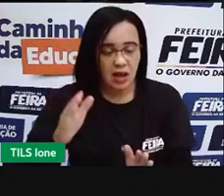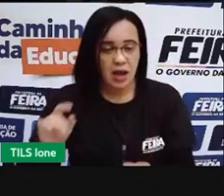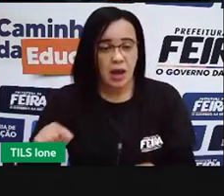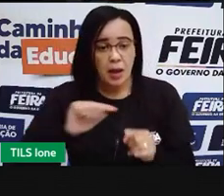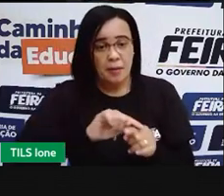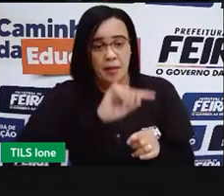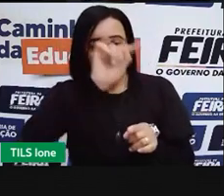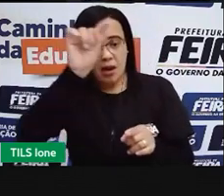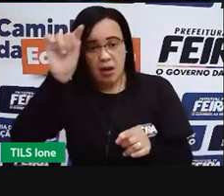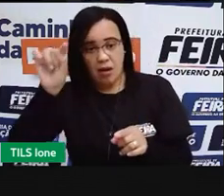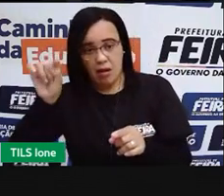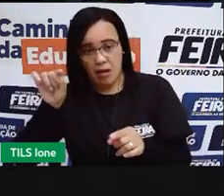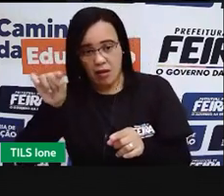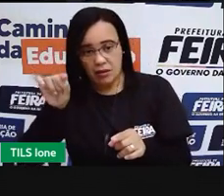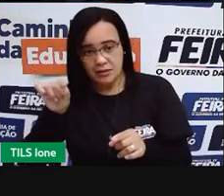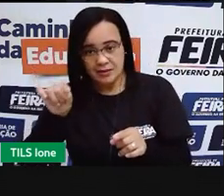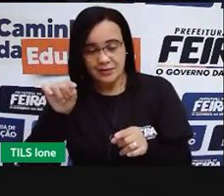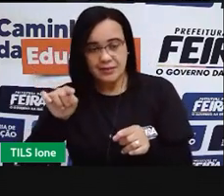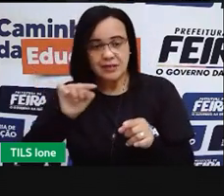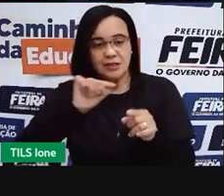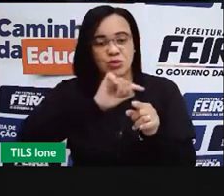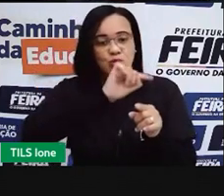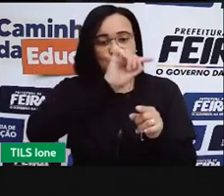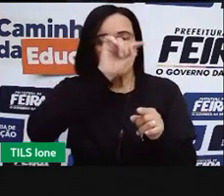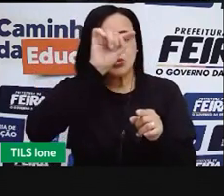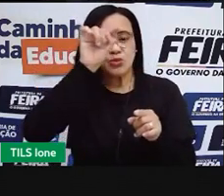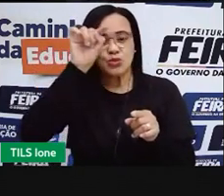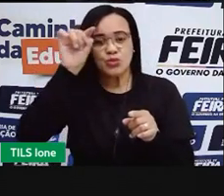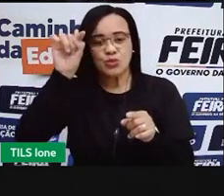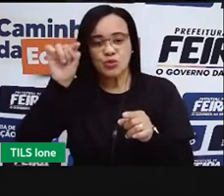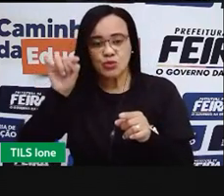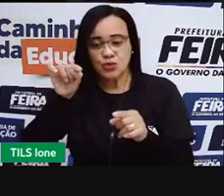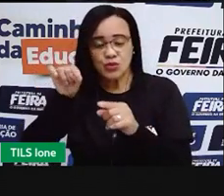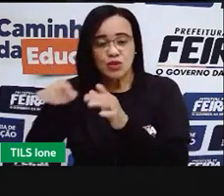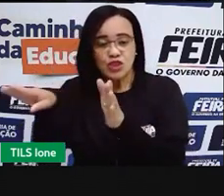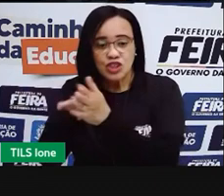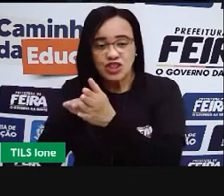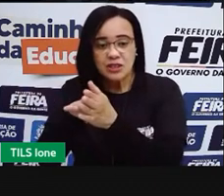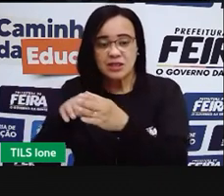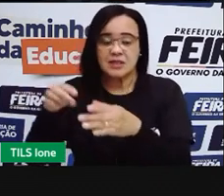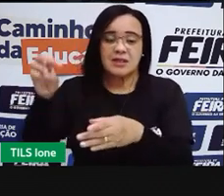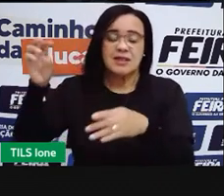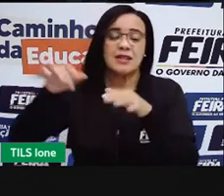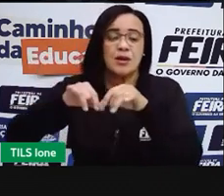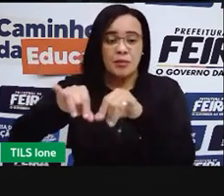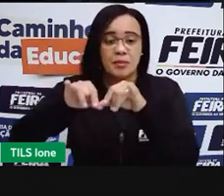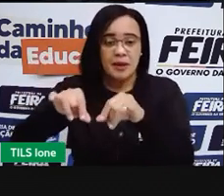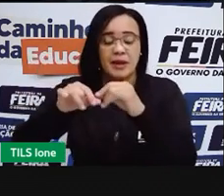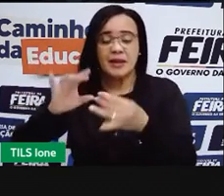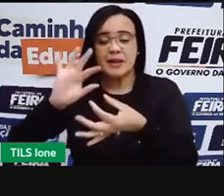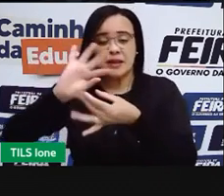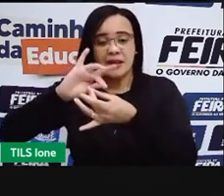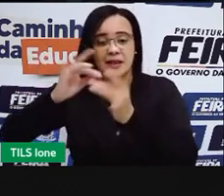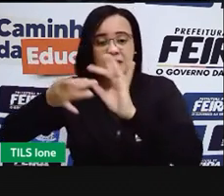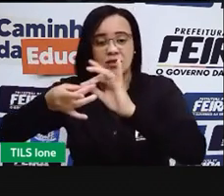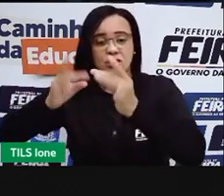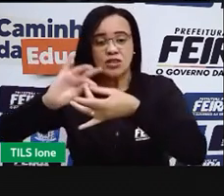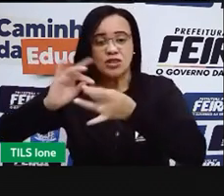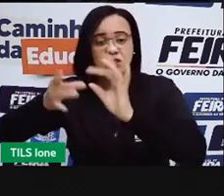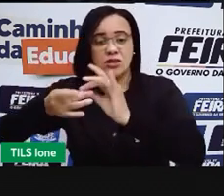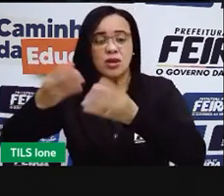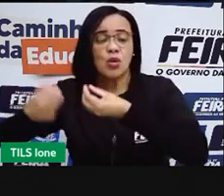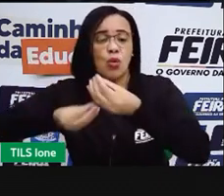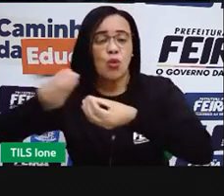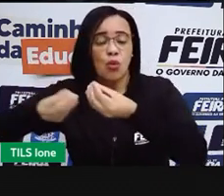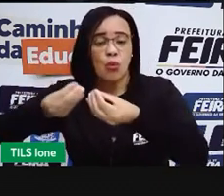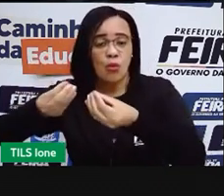chegar no Mercado de Arte Popular, a gente vai traçar a rota, vai ter que andar,